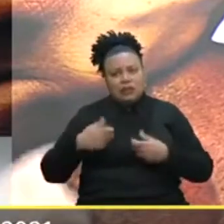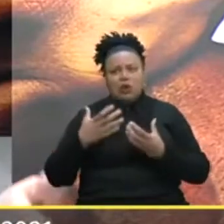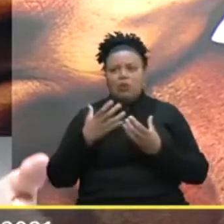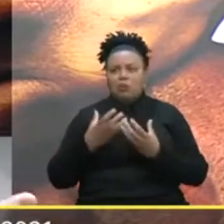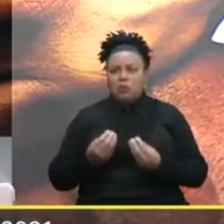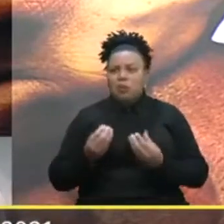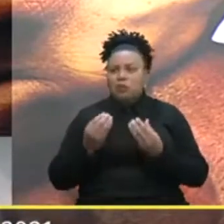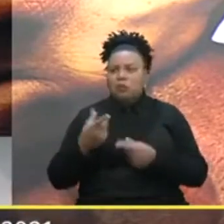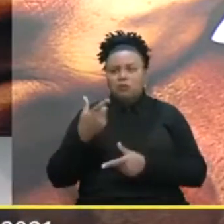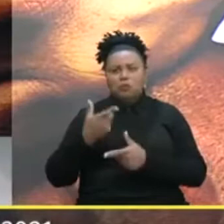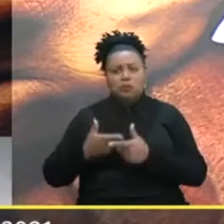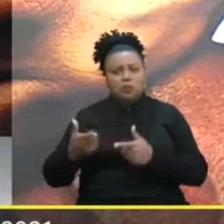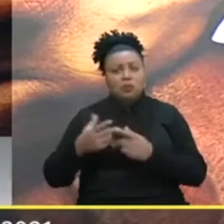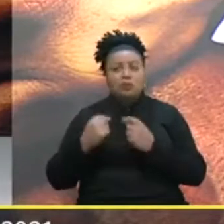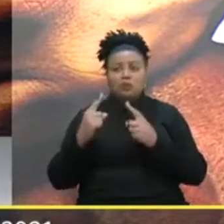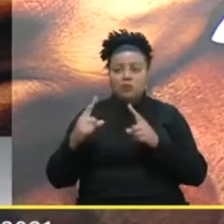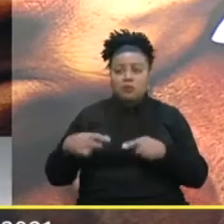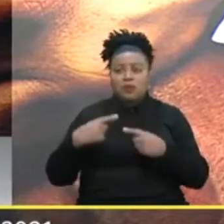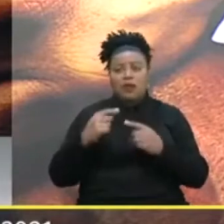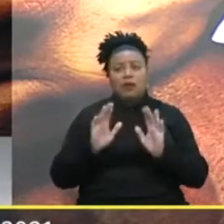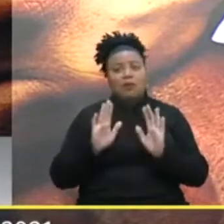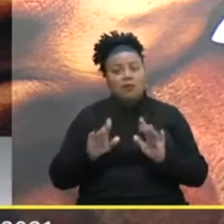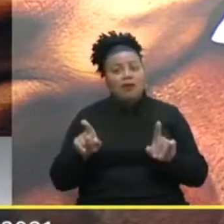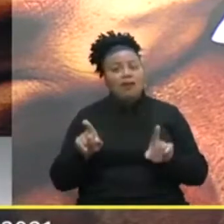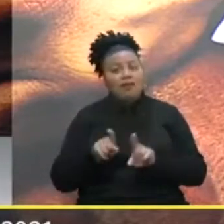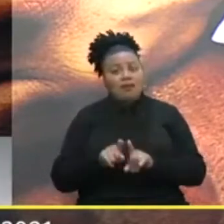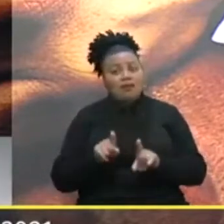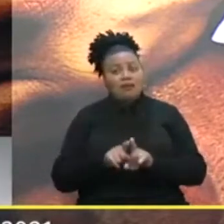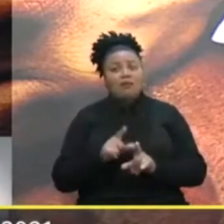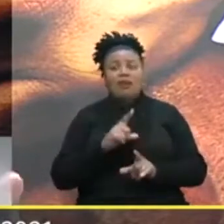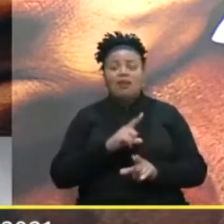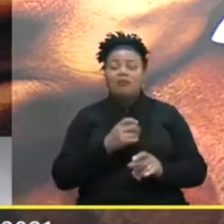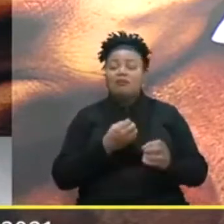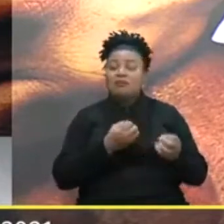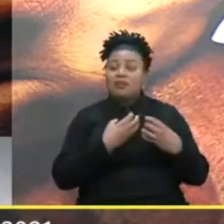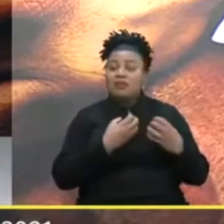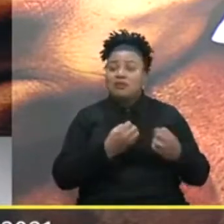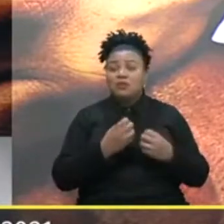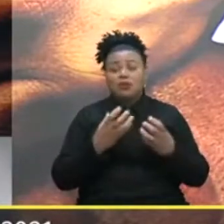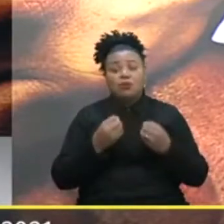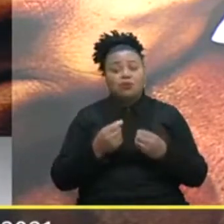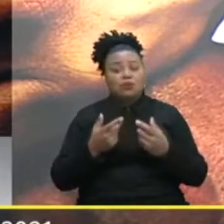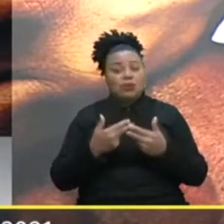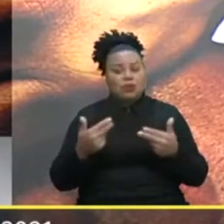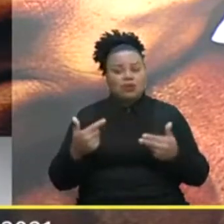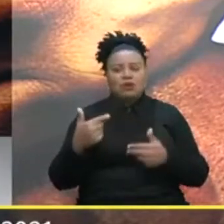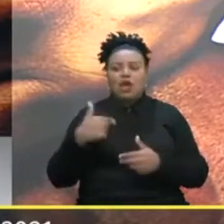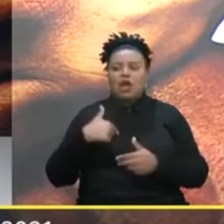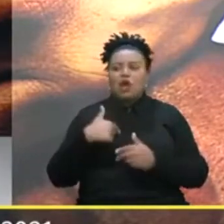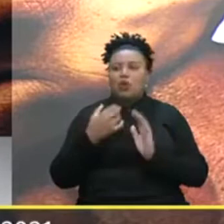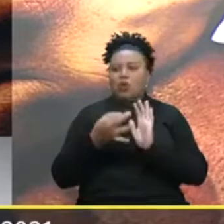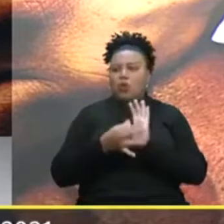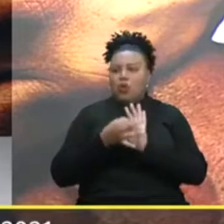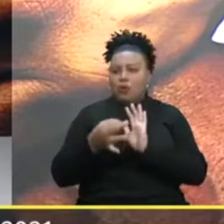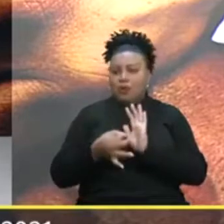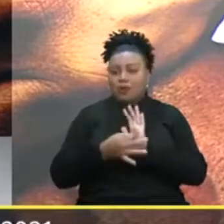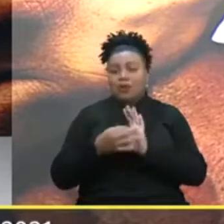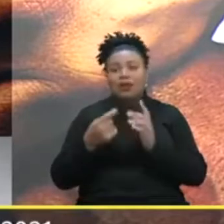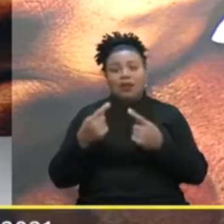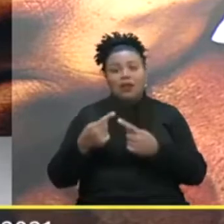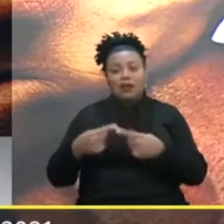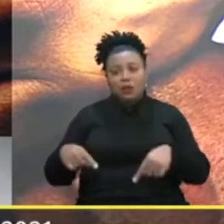Muitos desafios Mas também Trouxe muitos Ensinamentos Eu até comentei Lá na